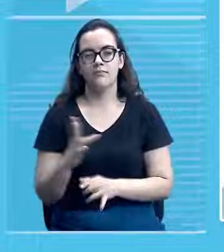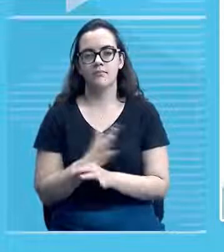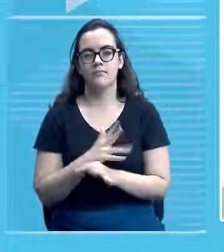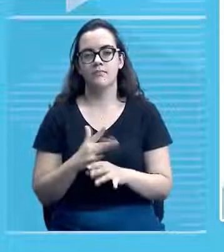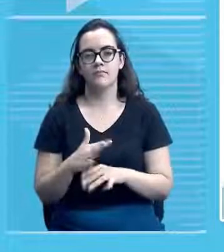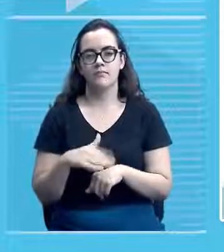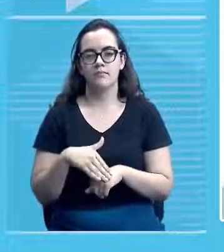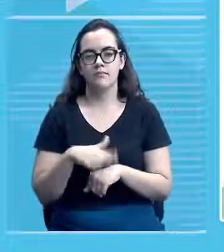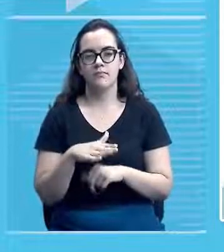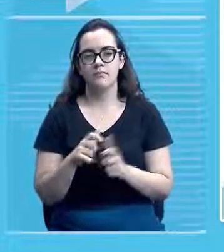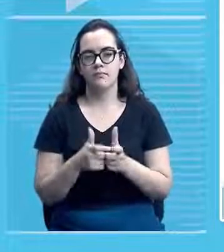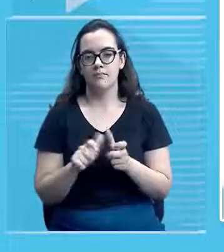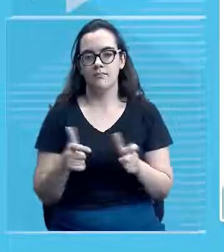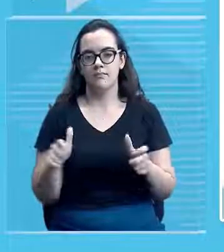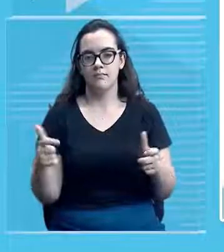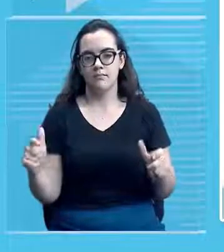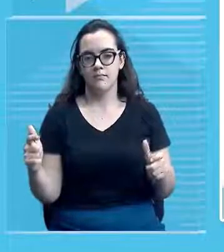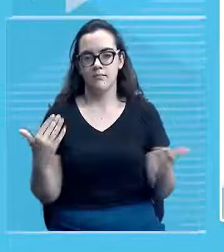do nosso estado.